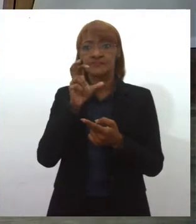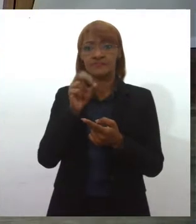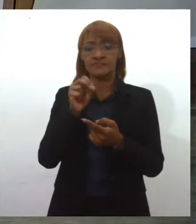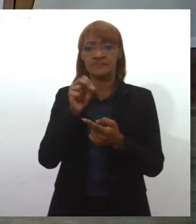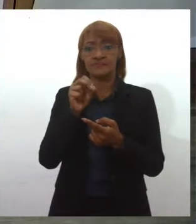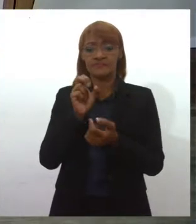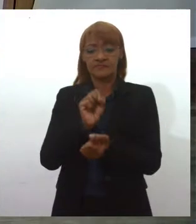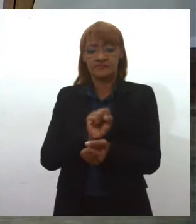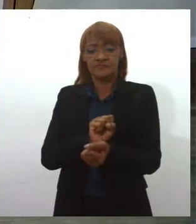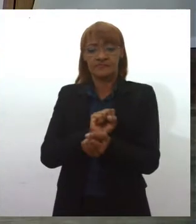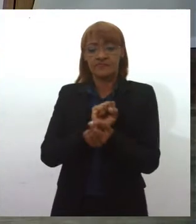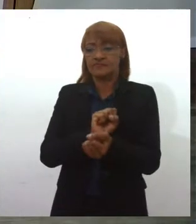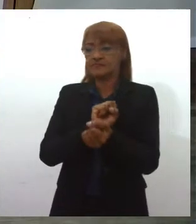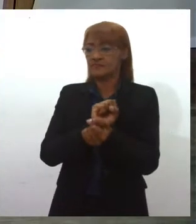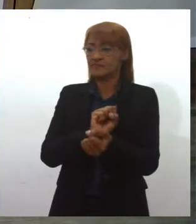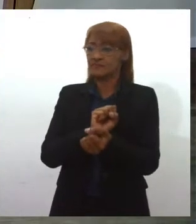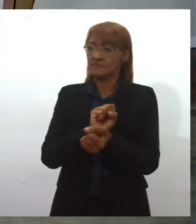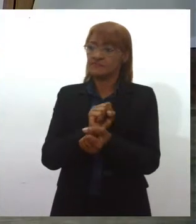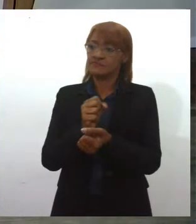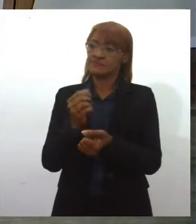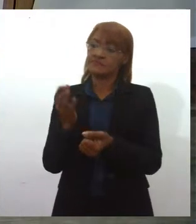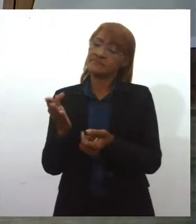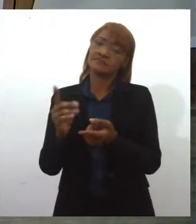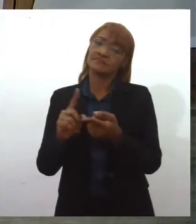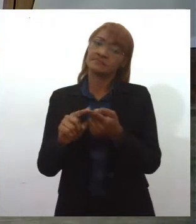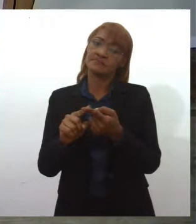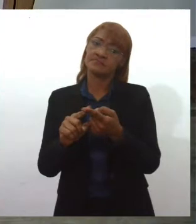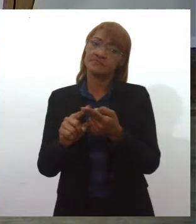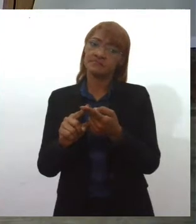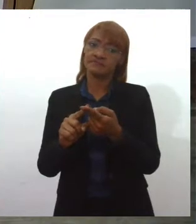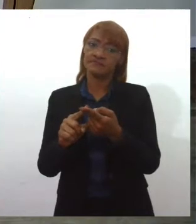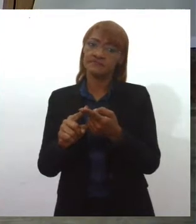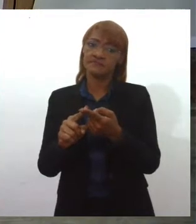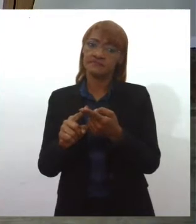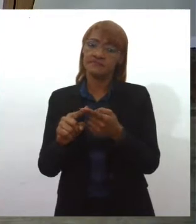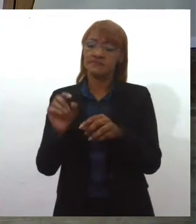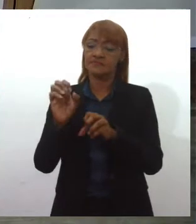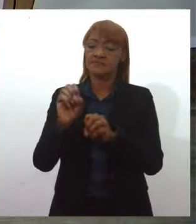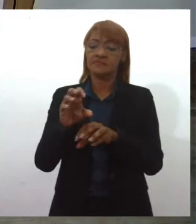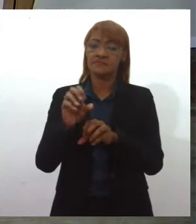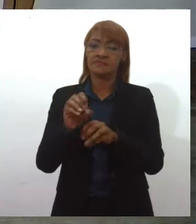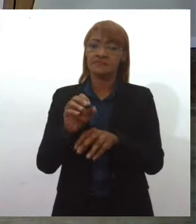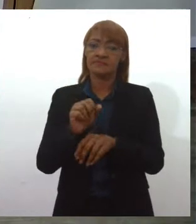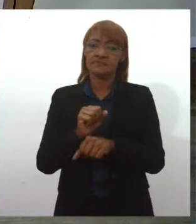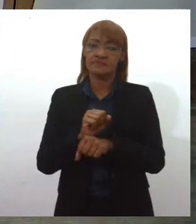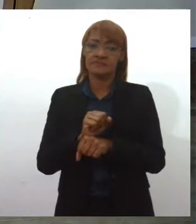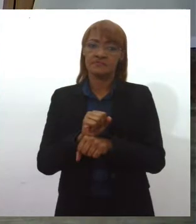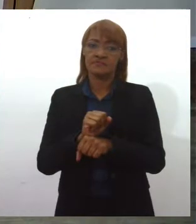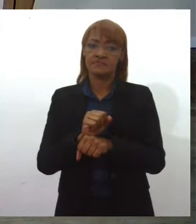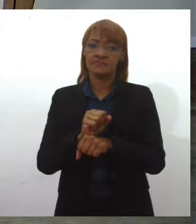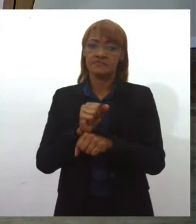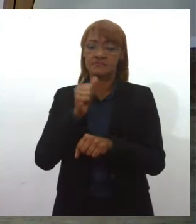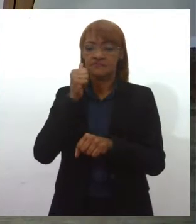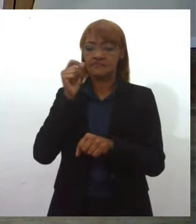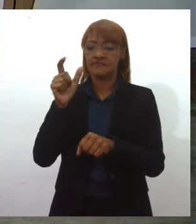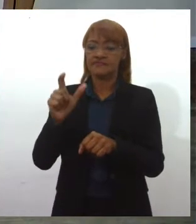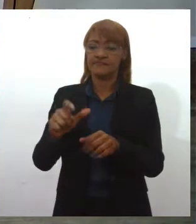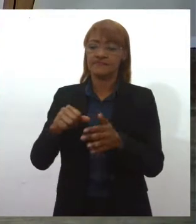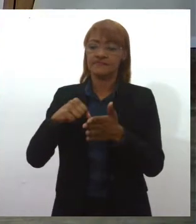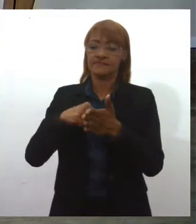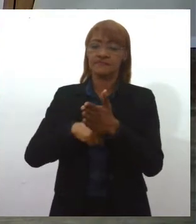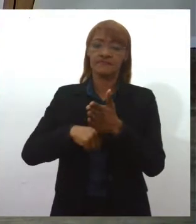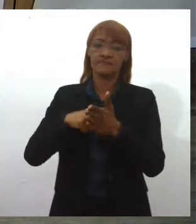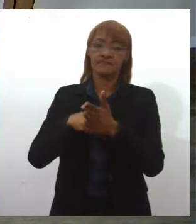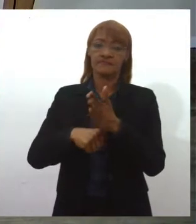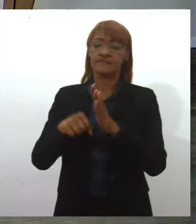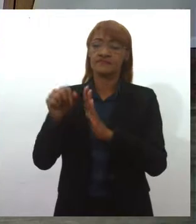pensando também no terceiro pé aí, que seria a educação, é uma militante que abarca os direitos